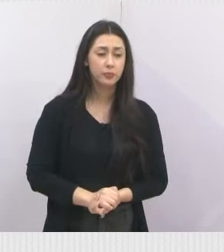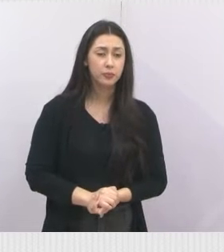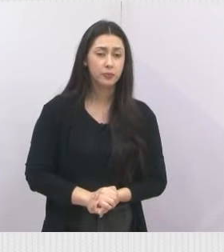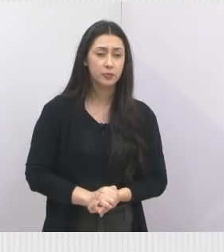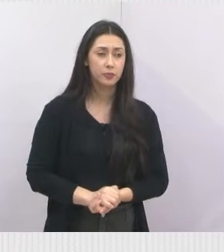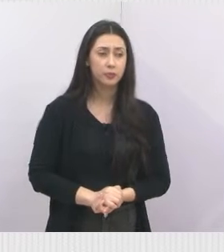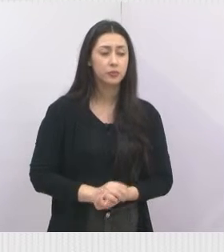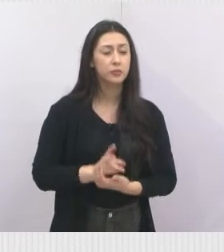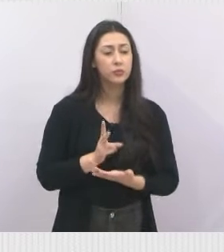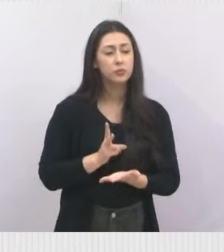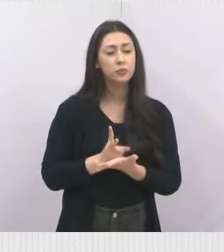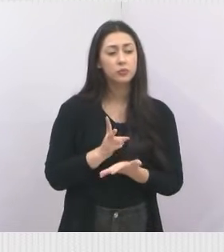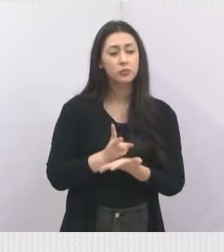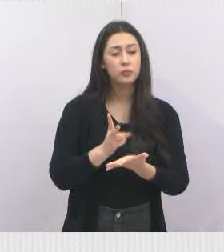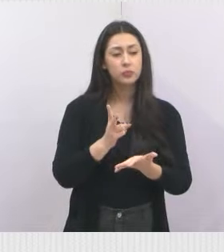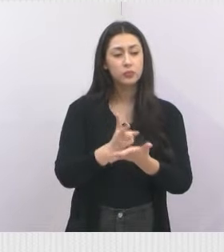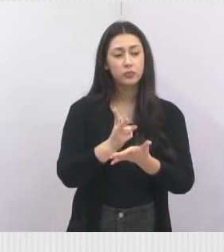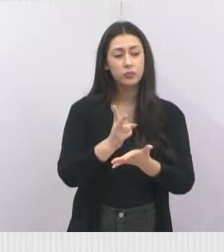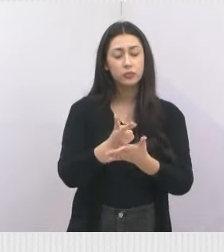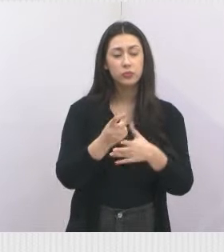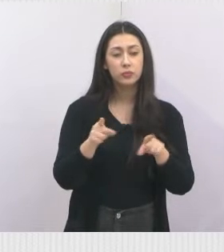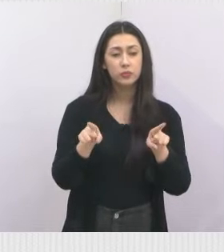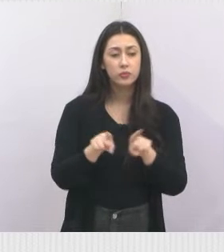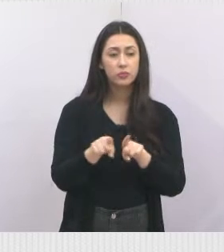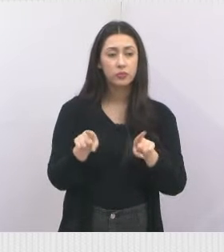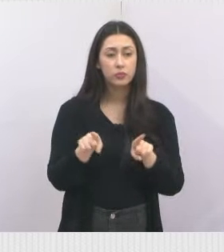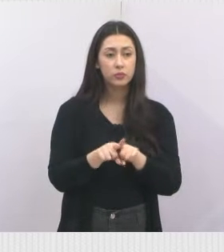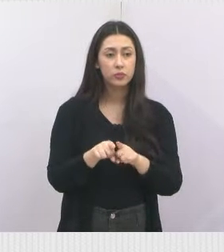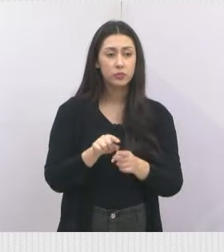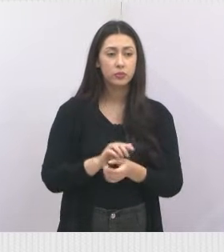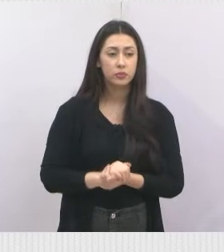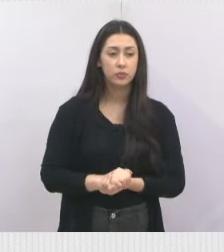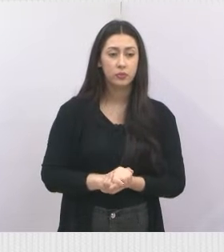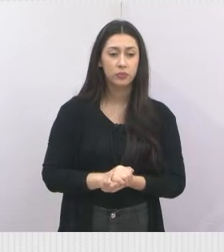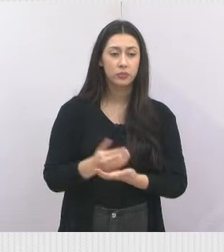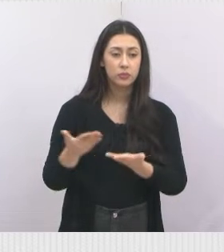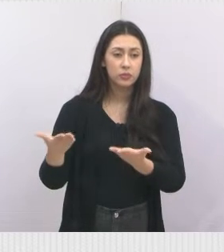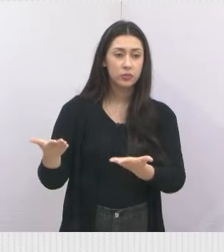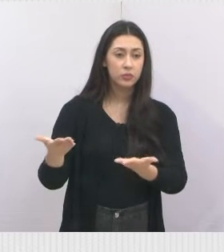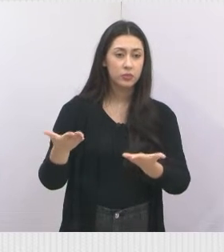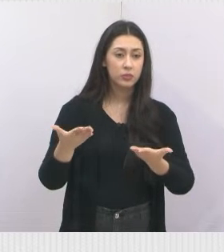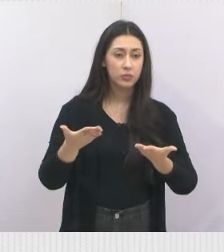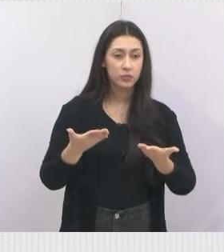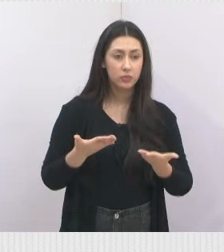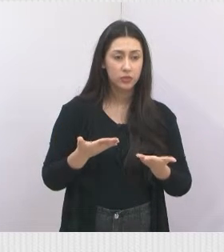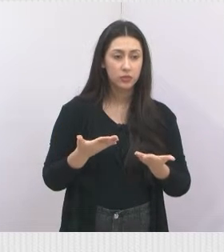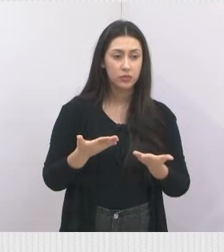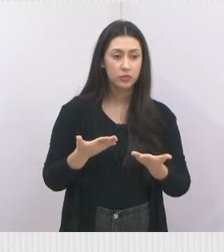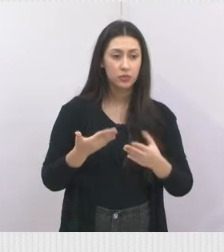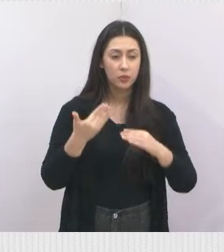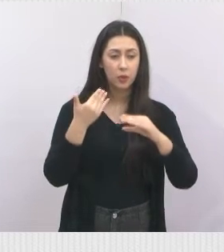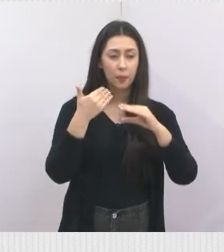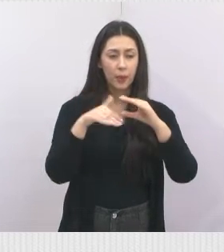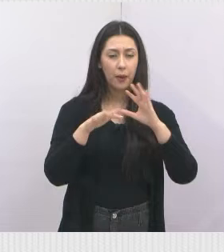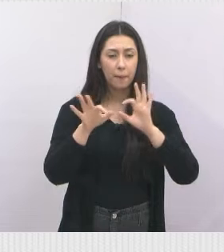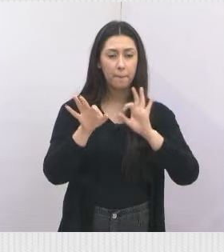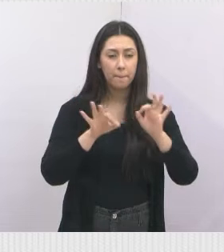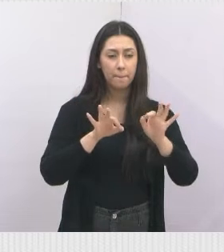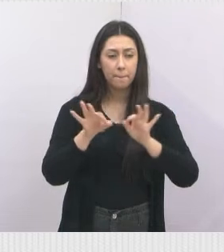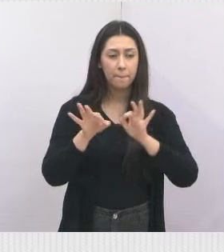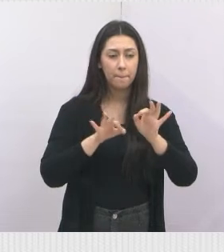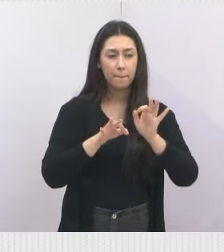Dando continuidade, também nós recebemos, nós encaminhamos um projeto,